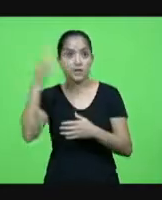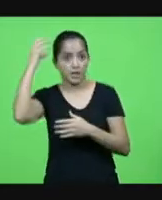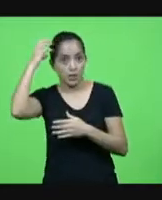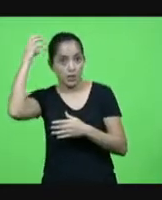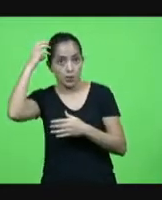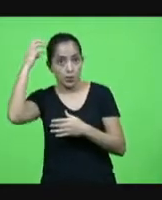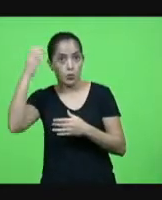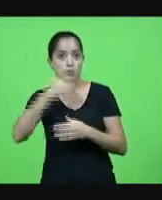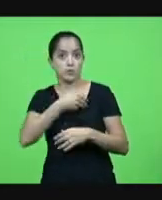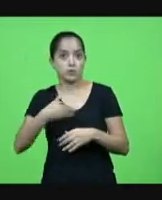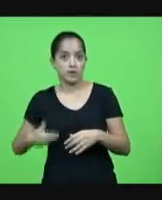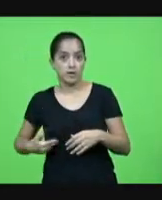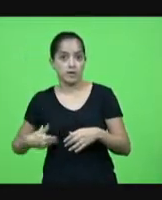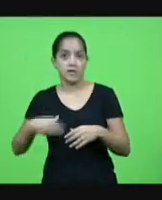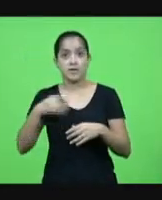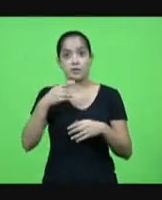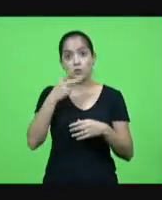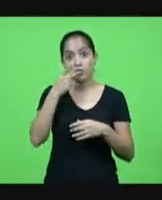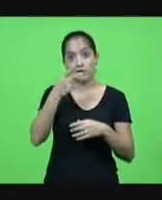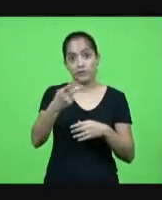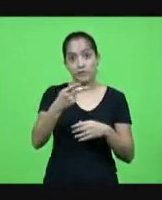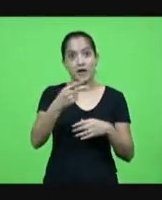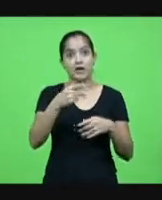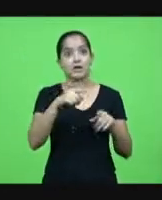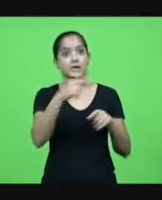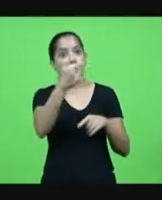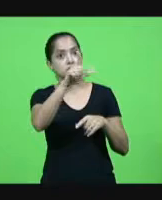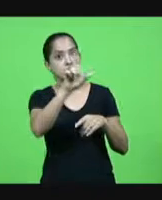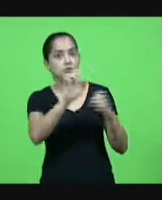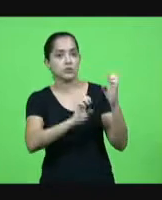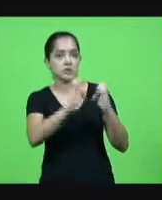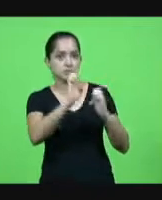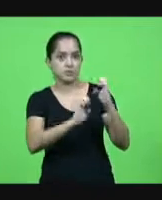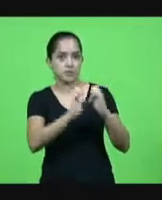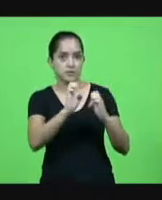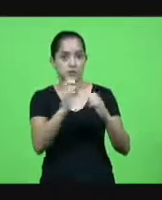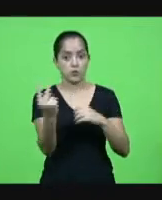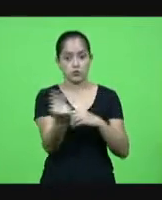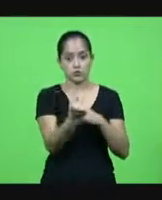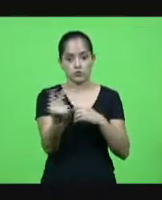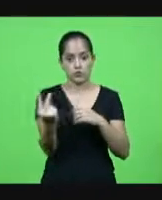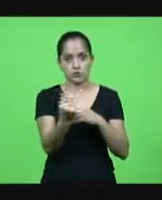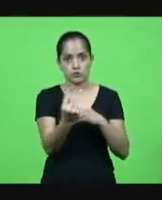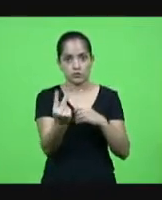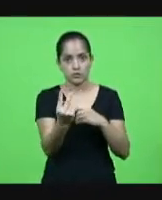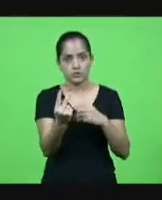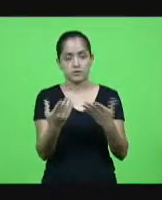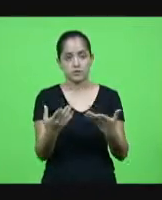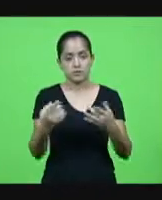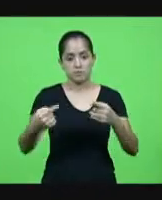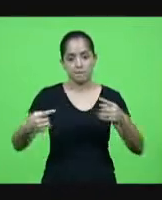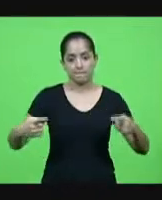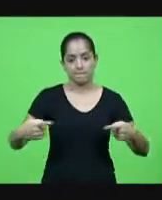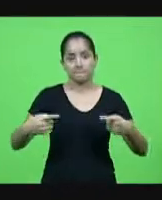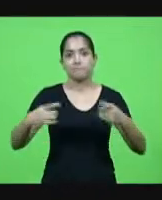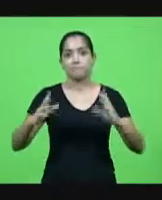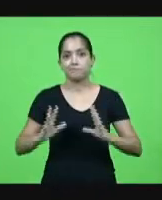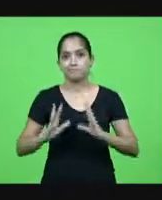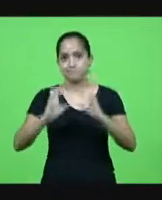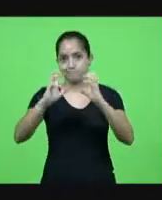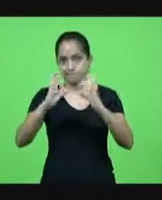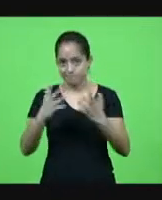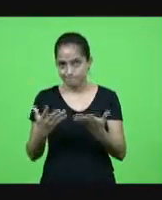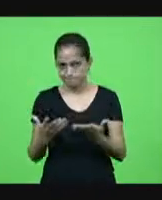governo diz que a culpa é da OZZ enquanto os dois governo e OZZ se brigam os